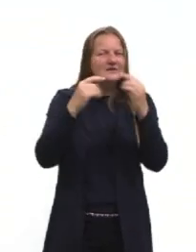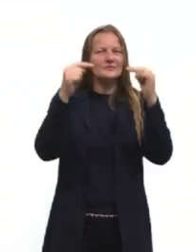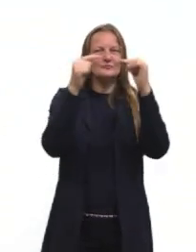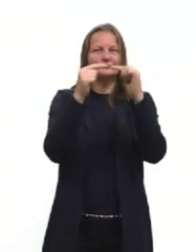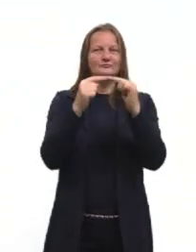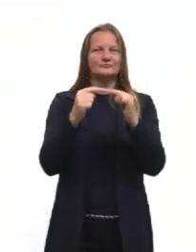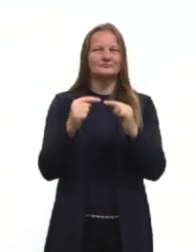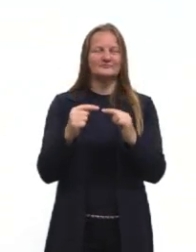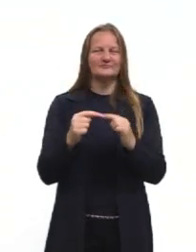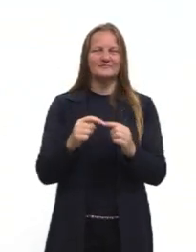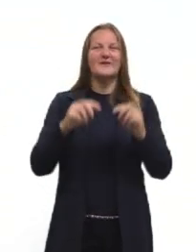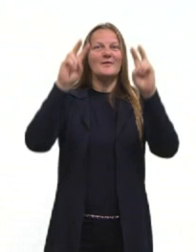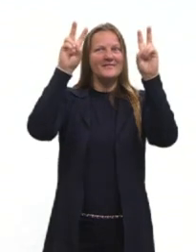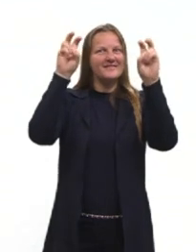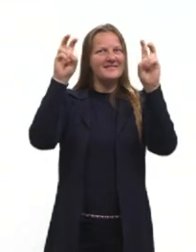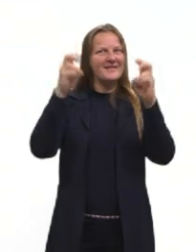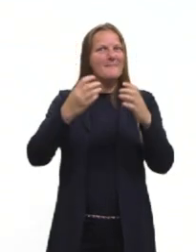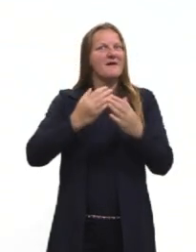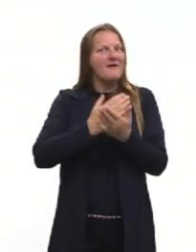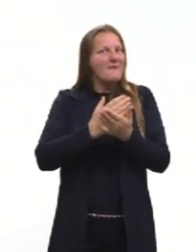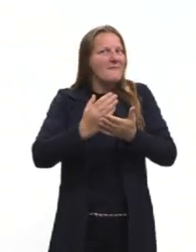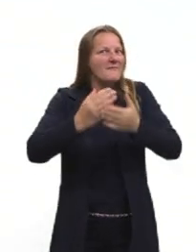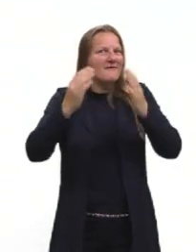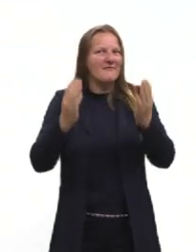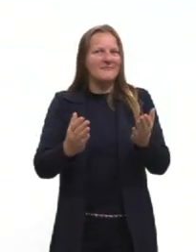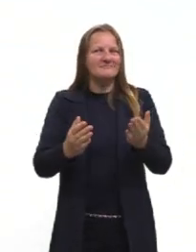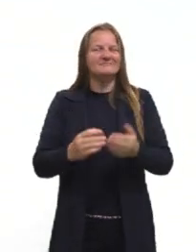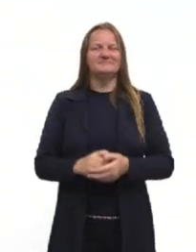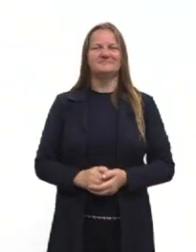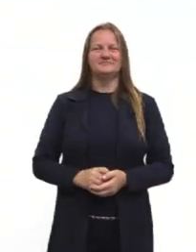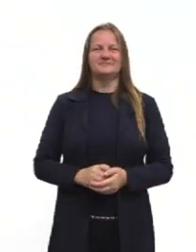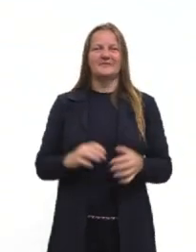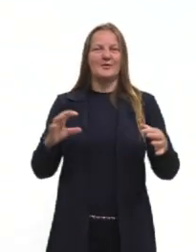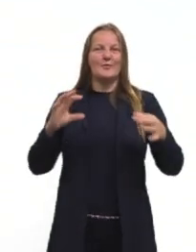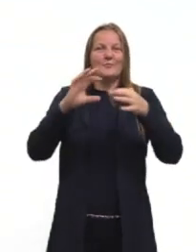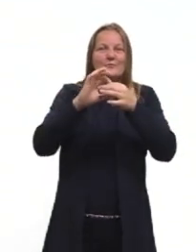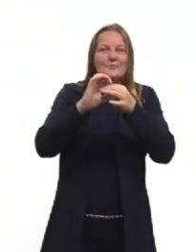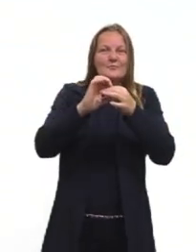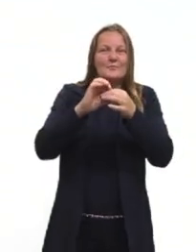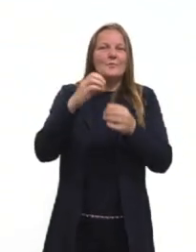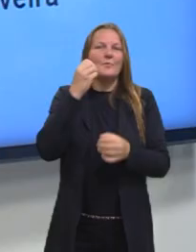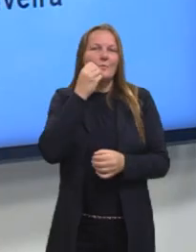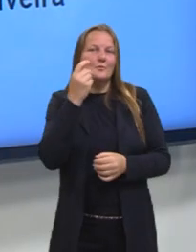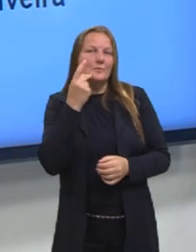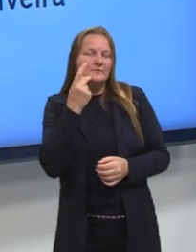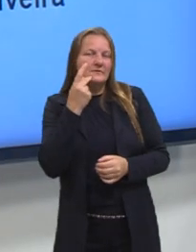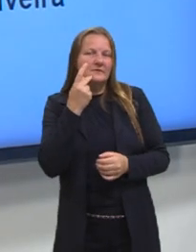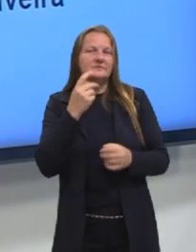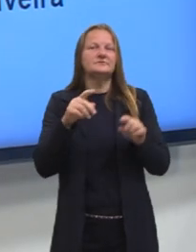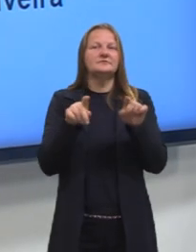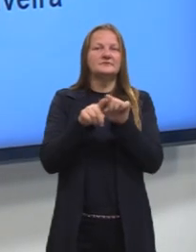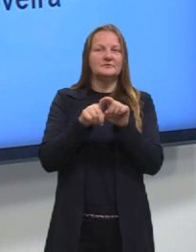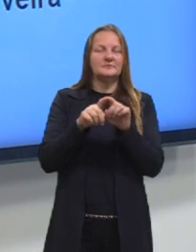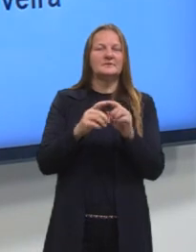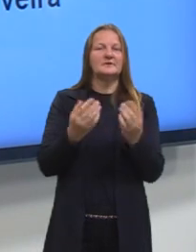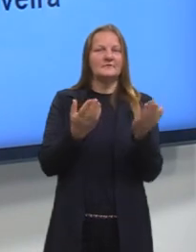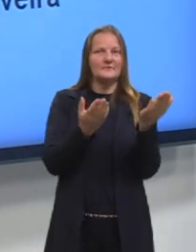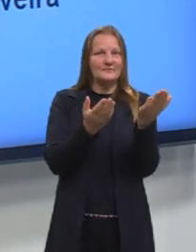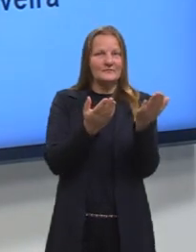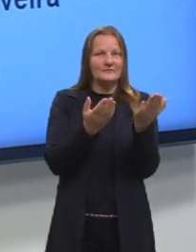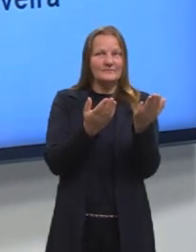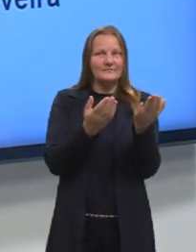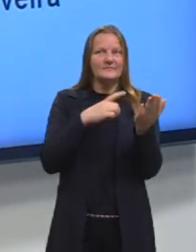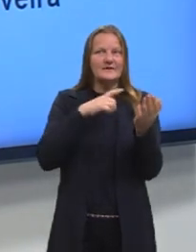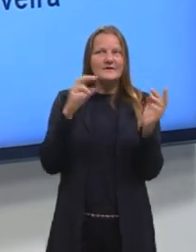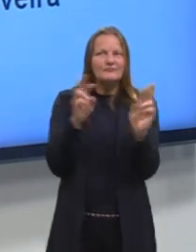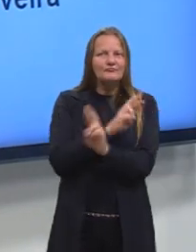Mais um tema aí que nós vamos entrar, mas está ligado aí diretamente com a probabilidade, vocês vão ver que tem uma